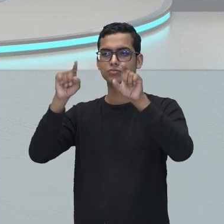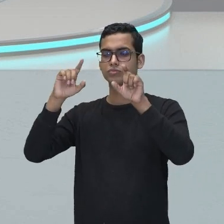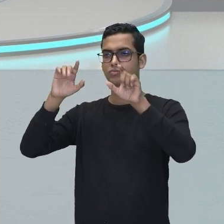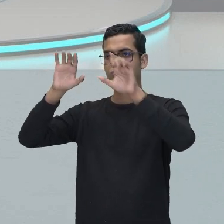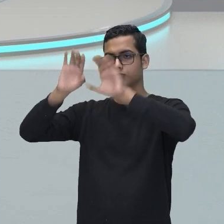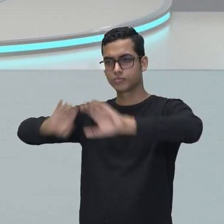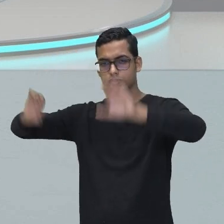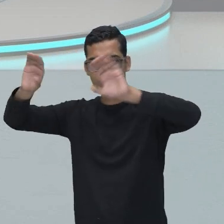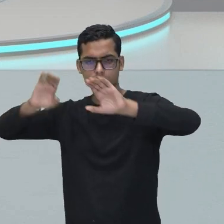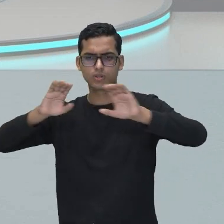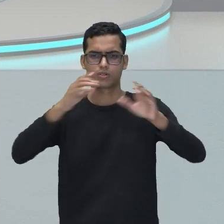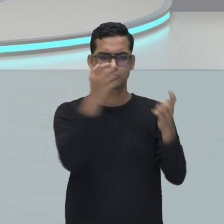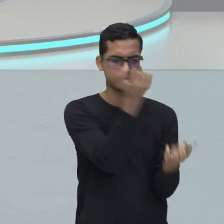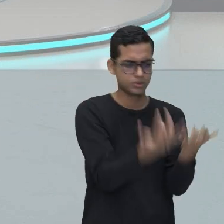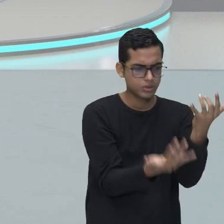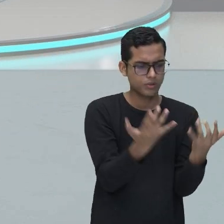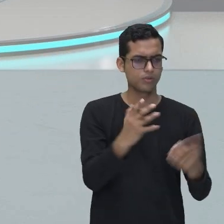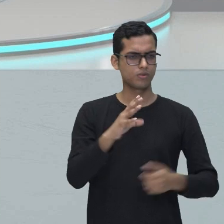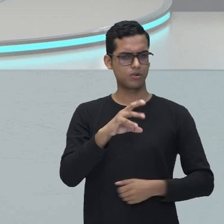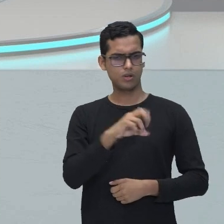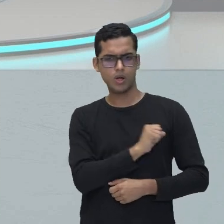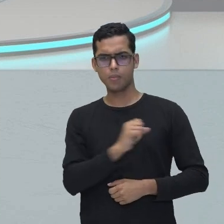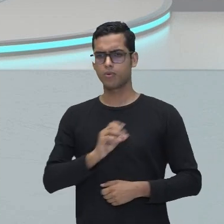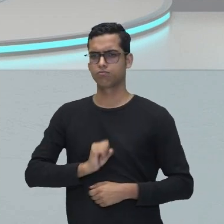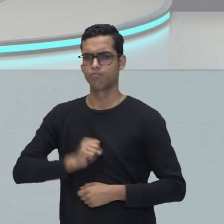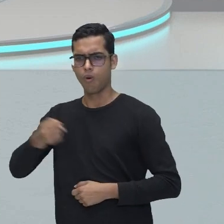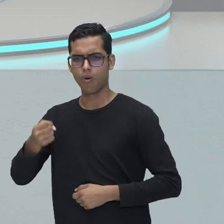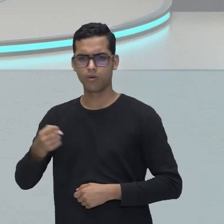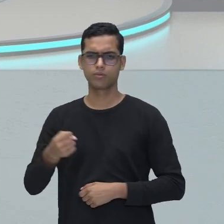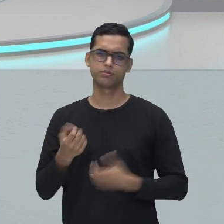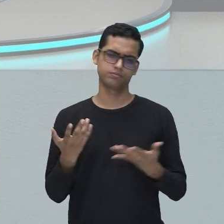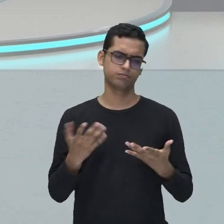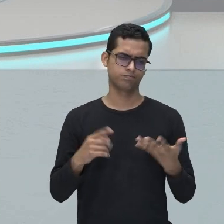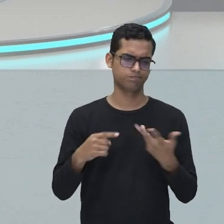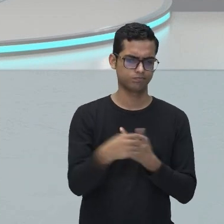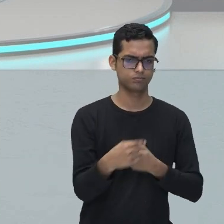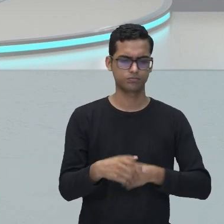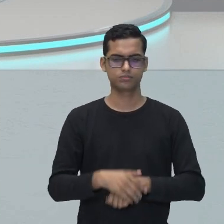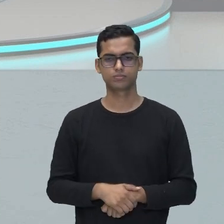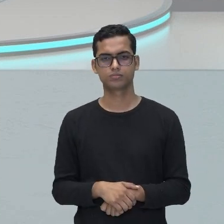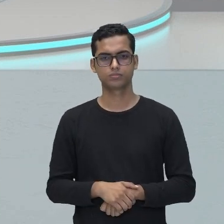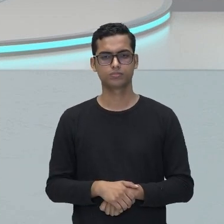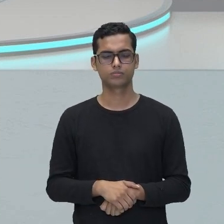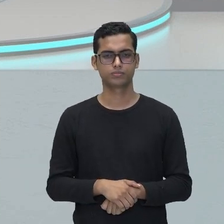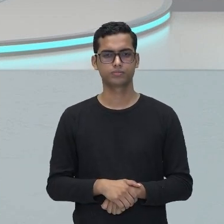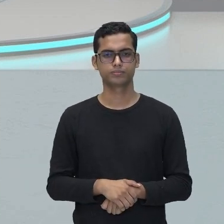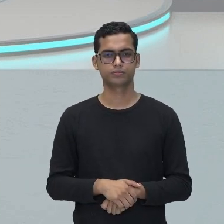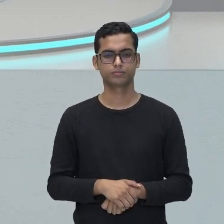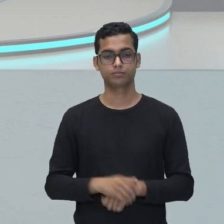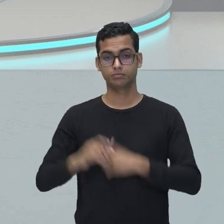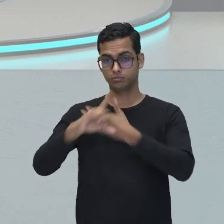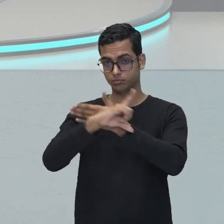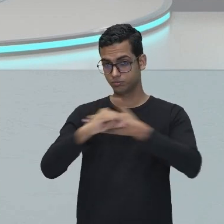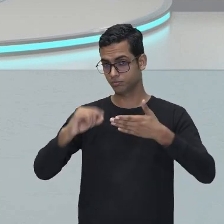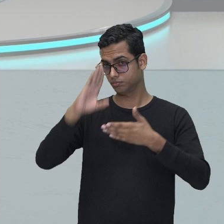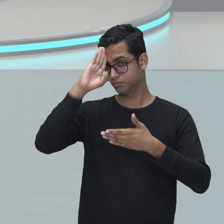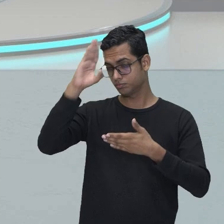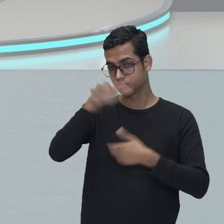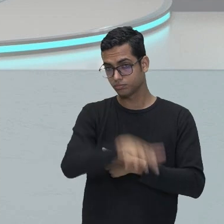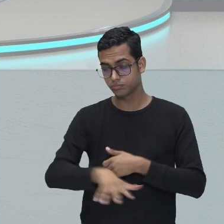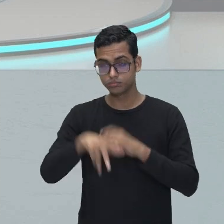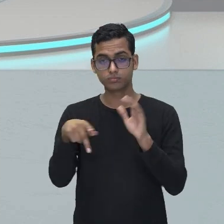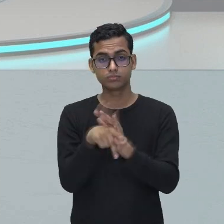amor, ódio. Tá bom? Continuando. Os principais autores e obras